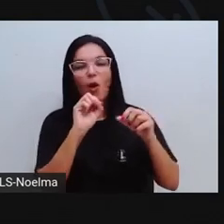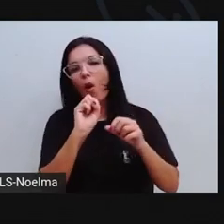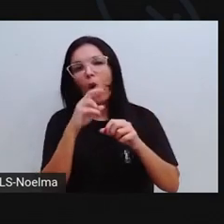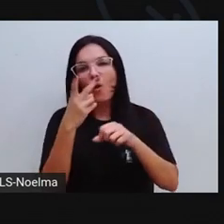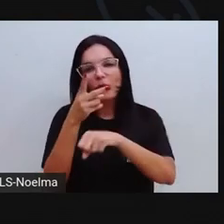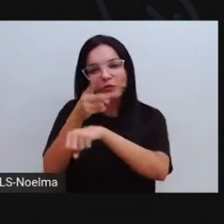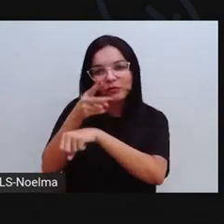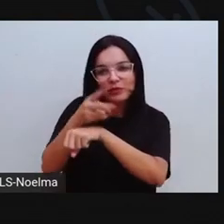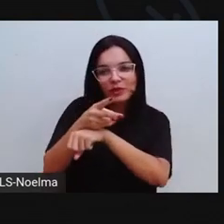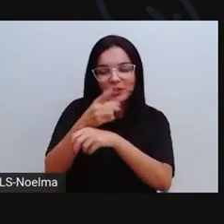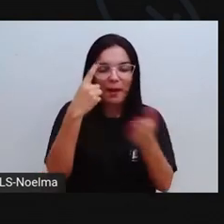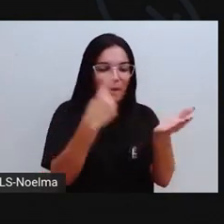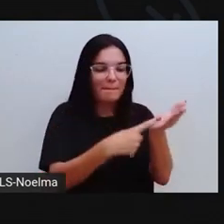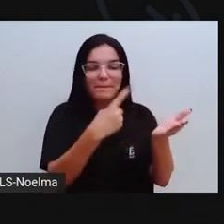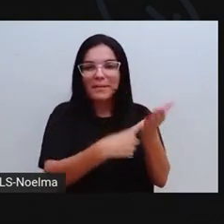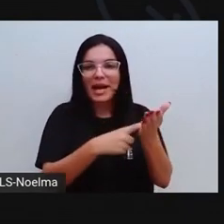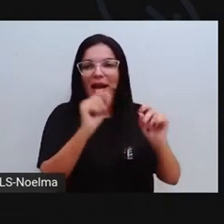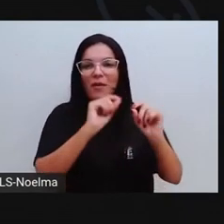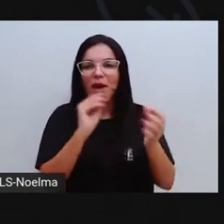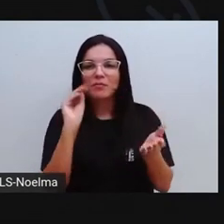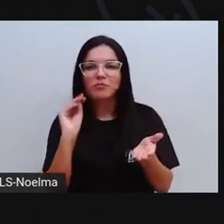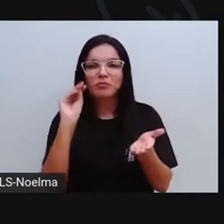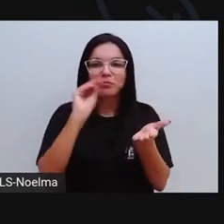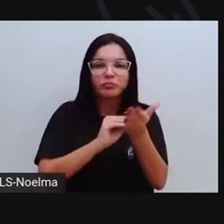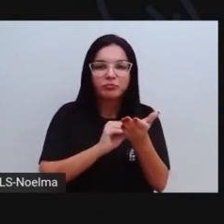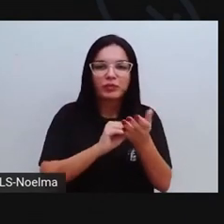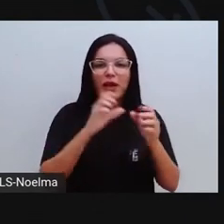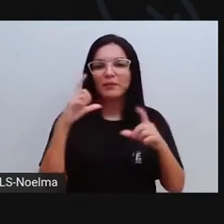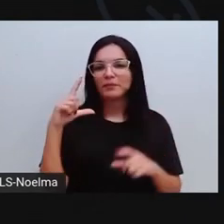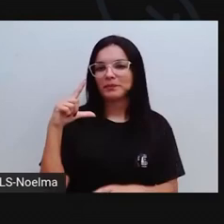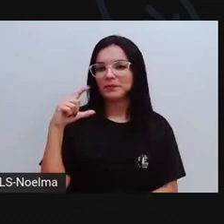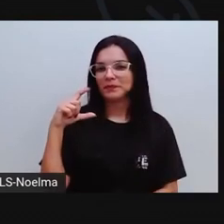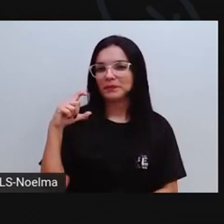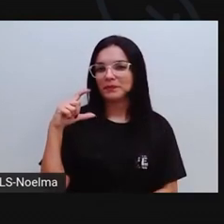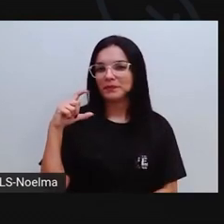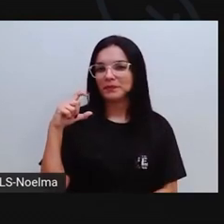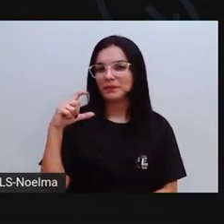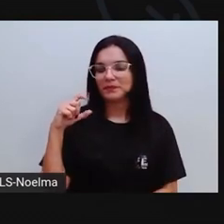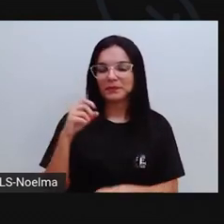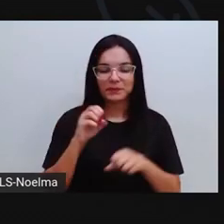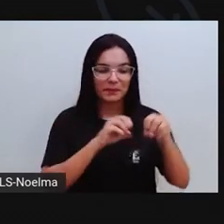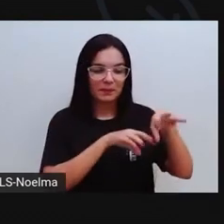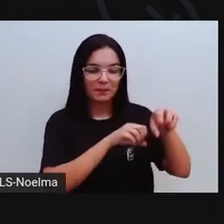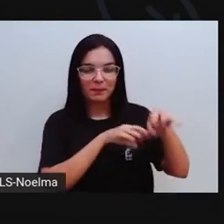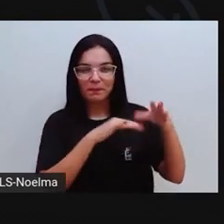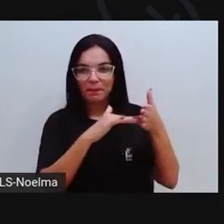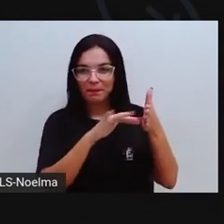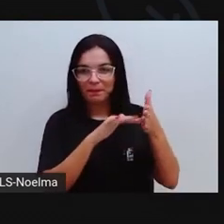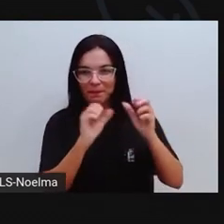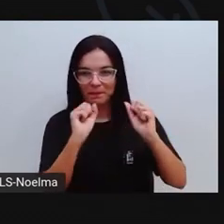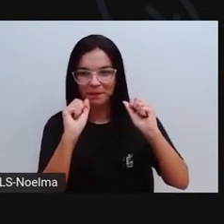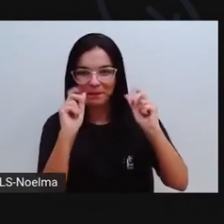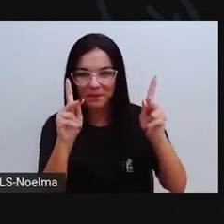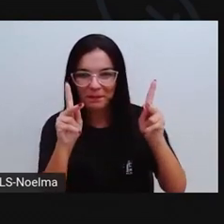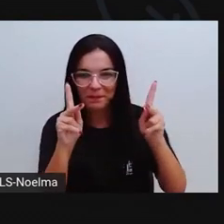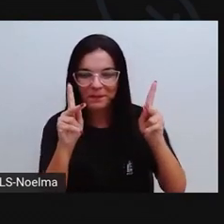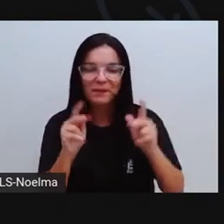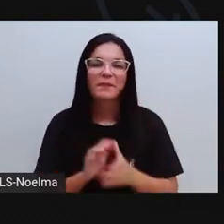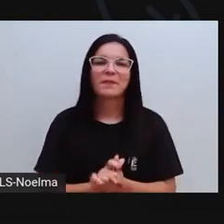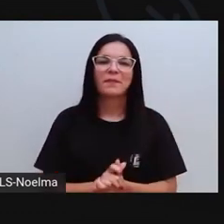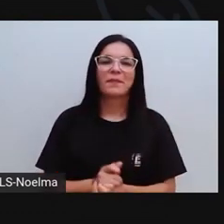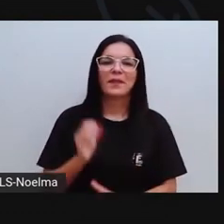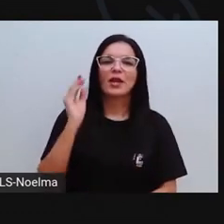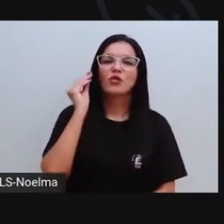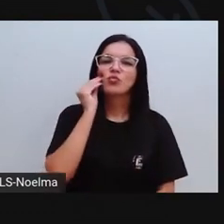vídeo e marcar, né, postar lá no Instagram e marcar a Secretaria de Educação pra gente ver a sua máscara, tá bom? Segundo